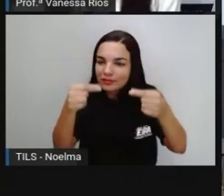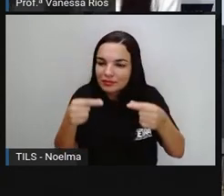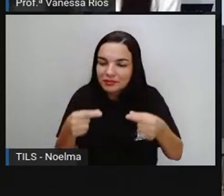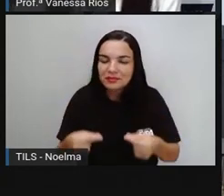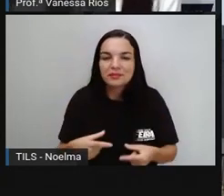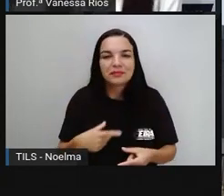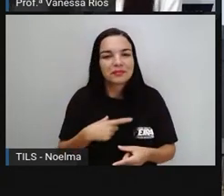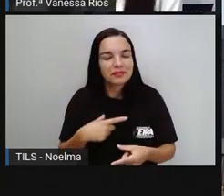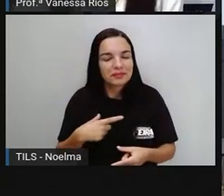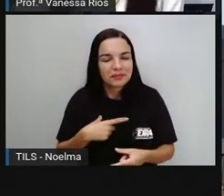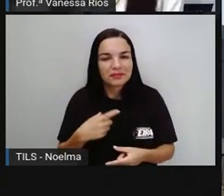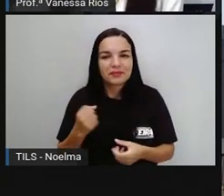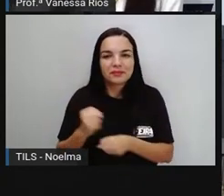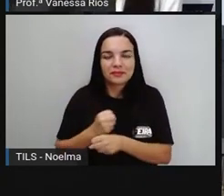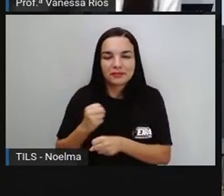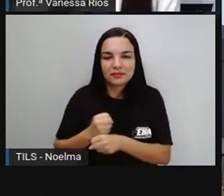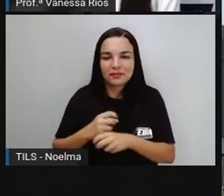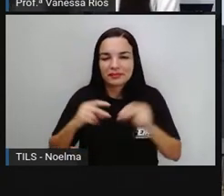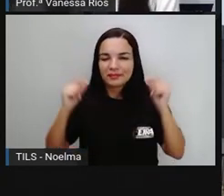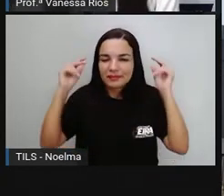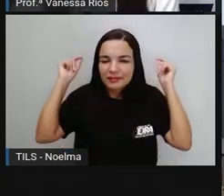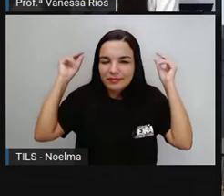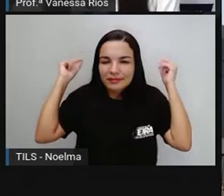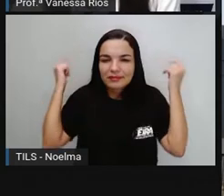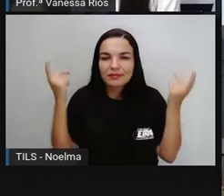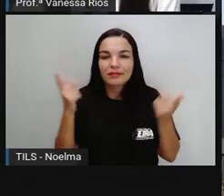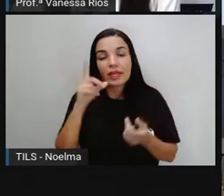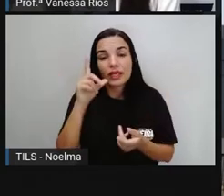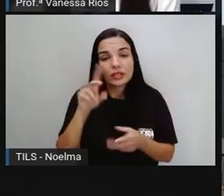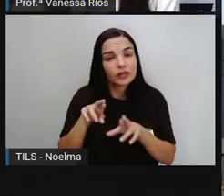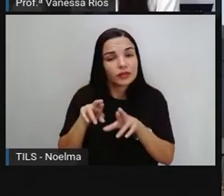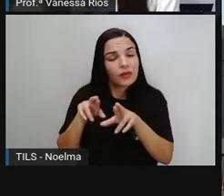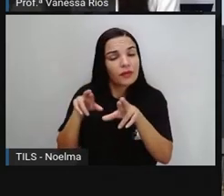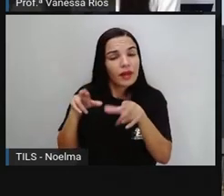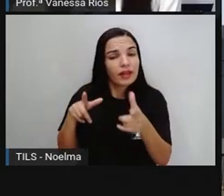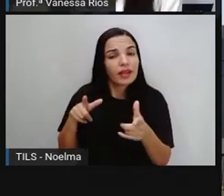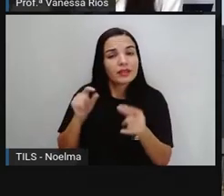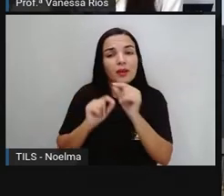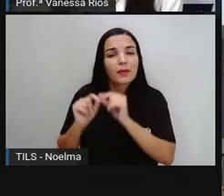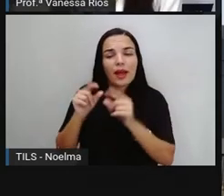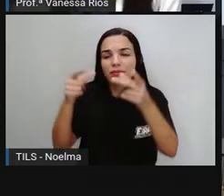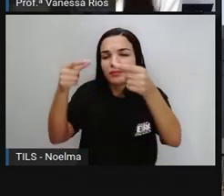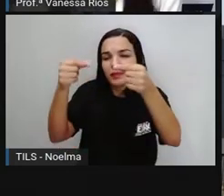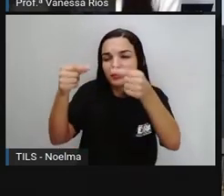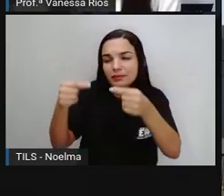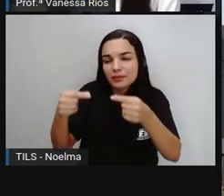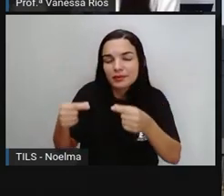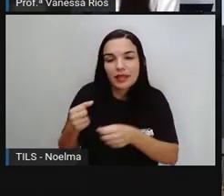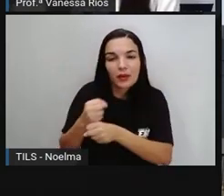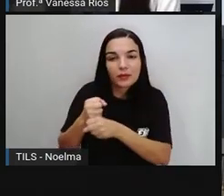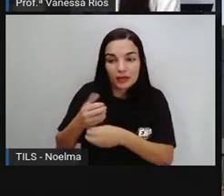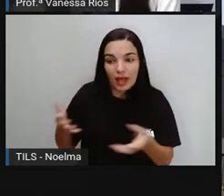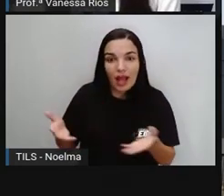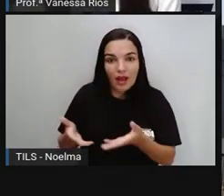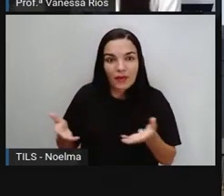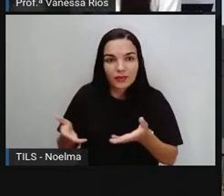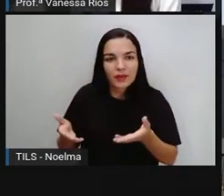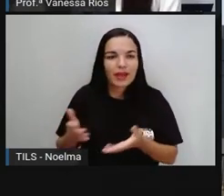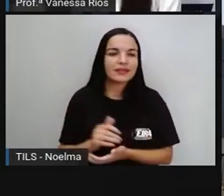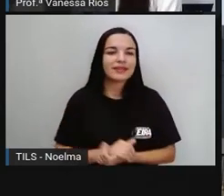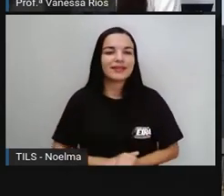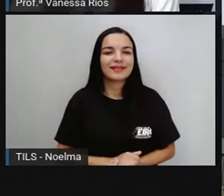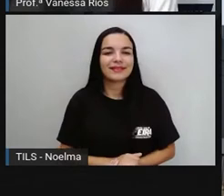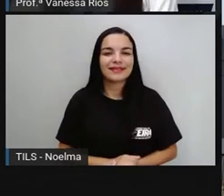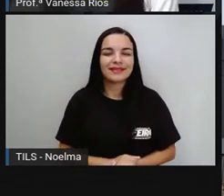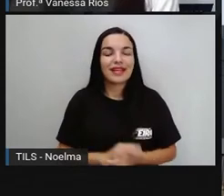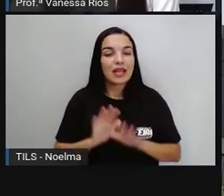em construções antigas também, diferentes, né? Dos detalhes que são colocados nas construções atuais.